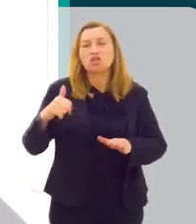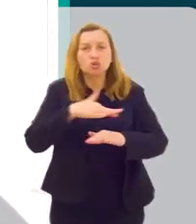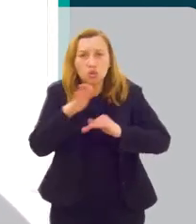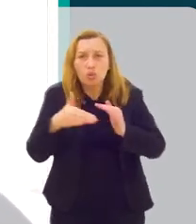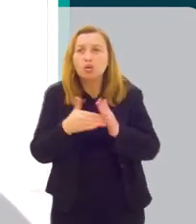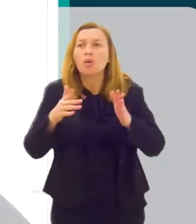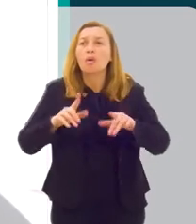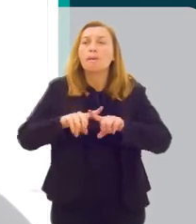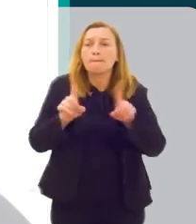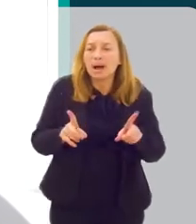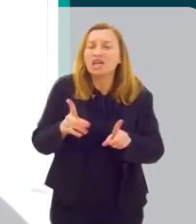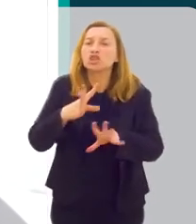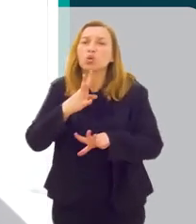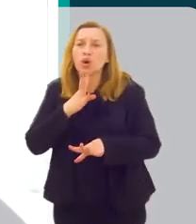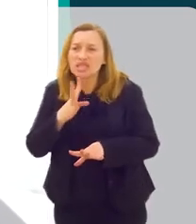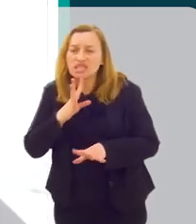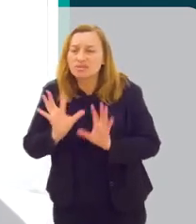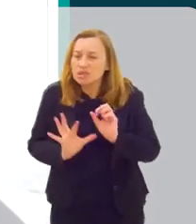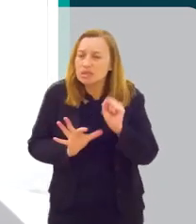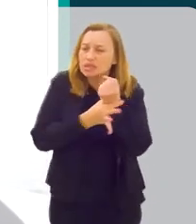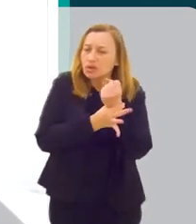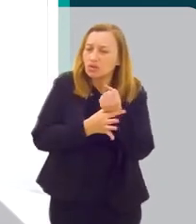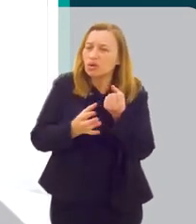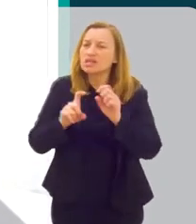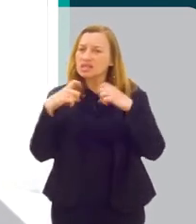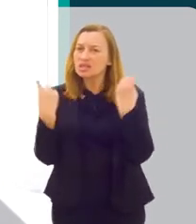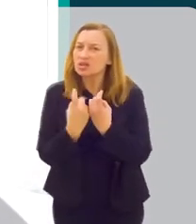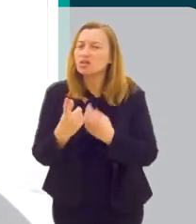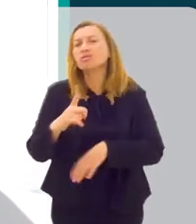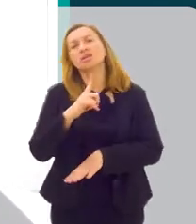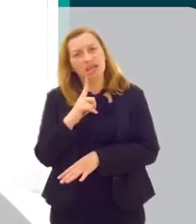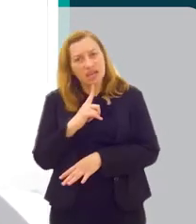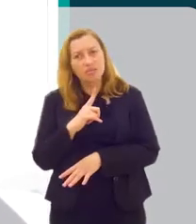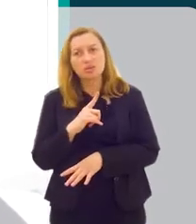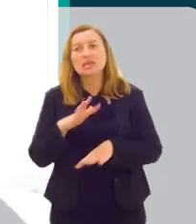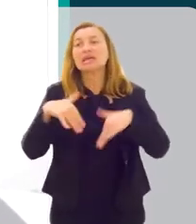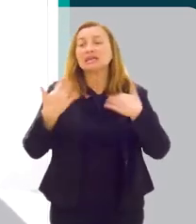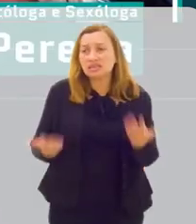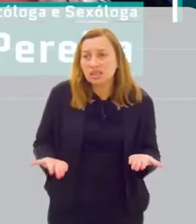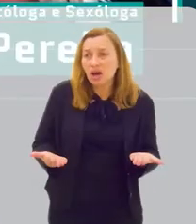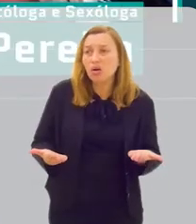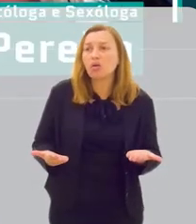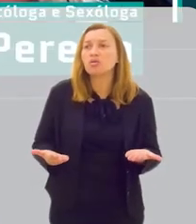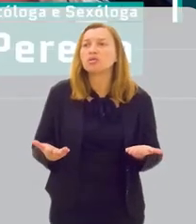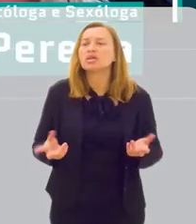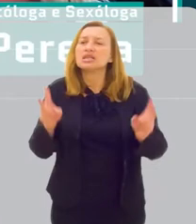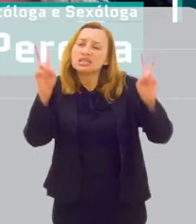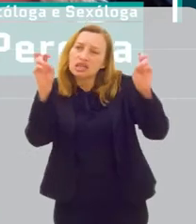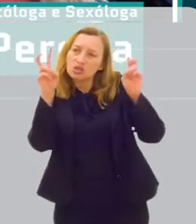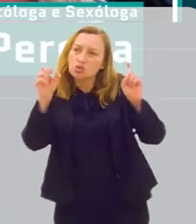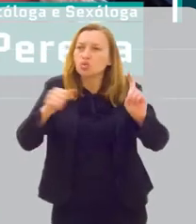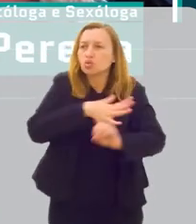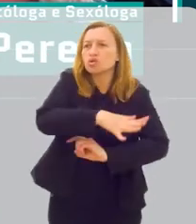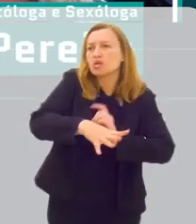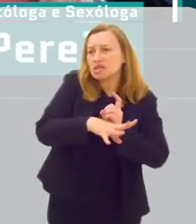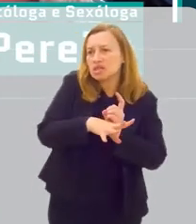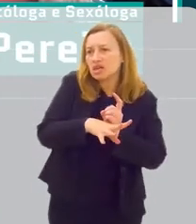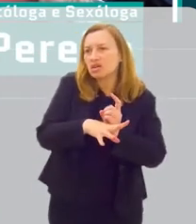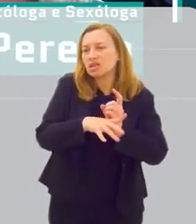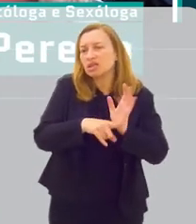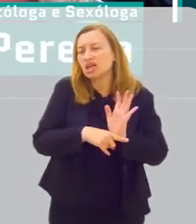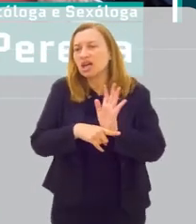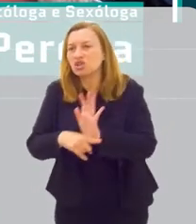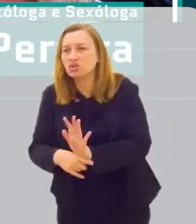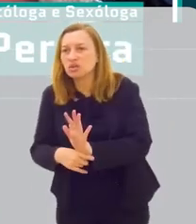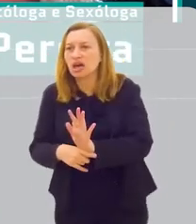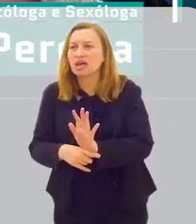como um todo, mais conhecimento e segurança sexual nós vamos ter. Então, são esses fatores sociais que